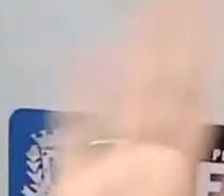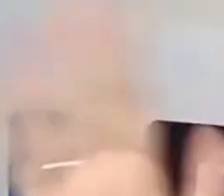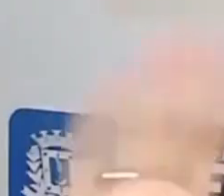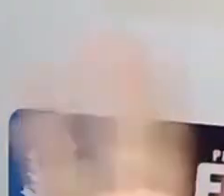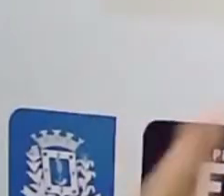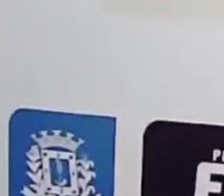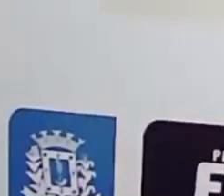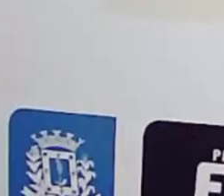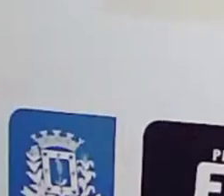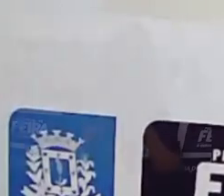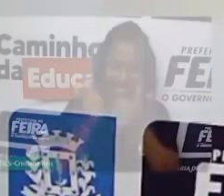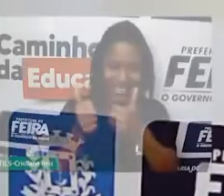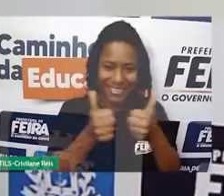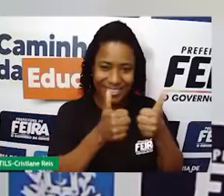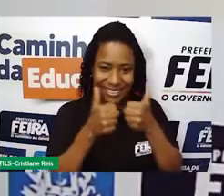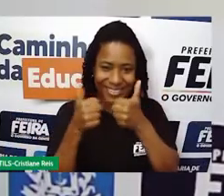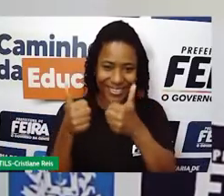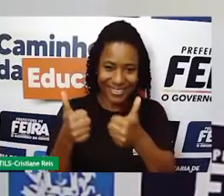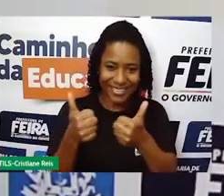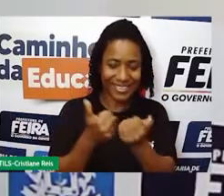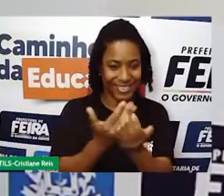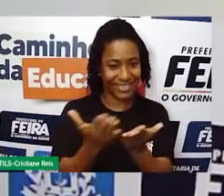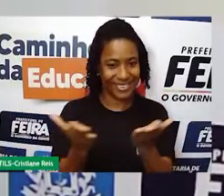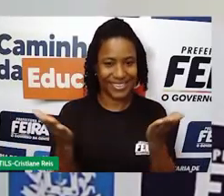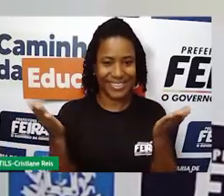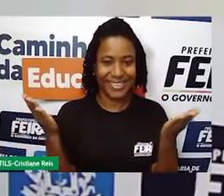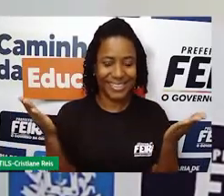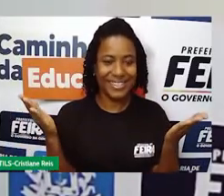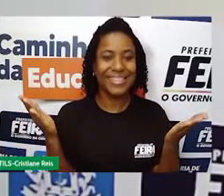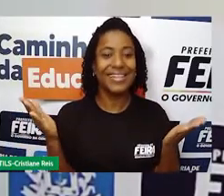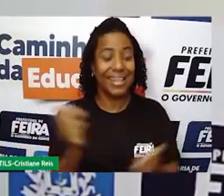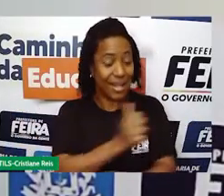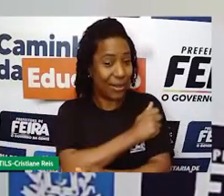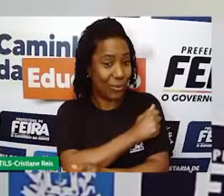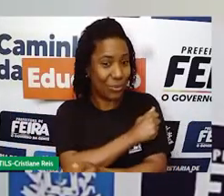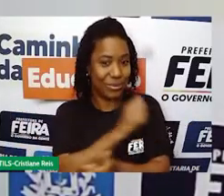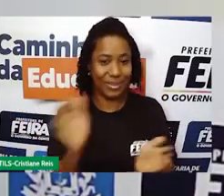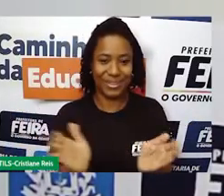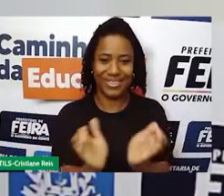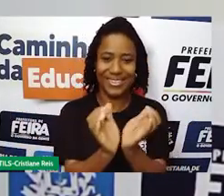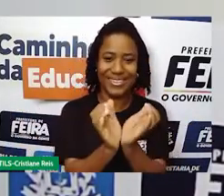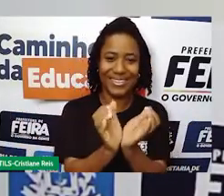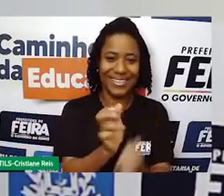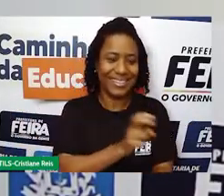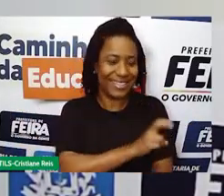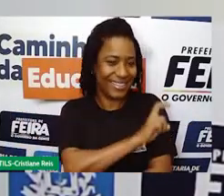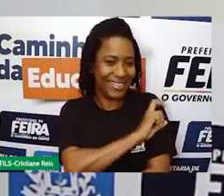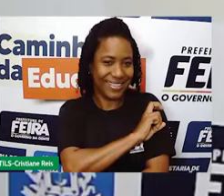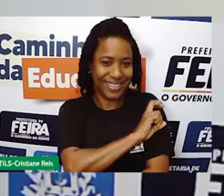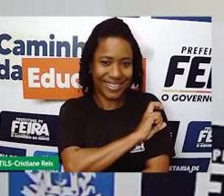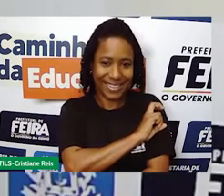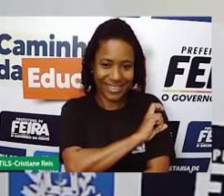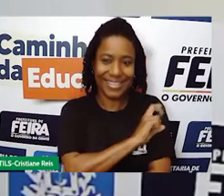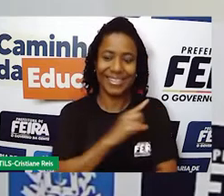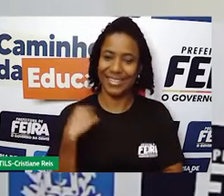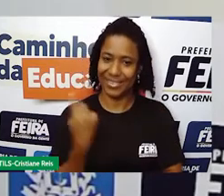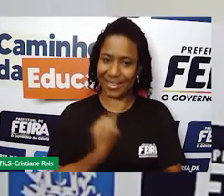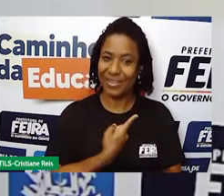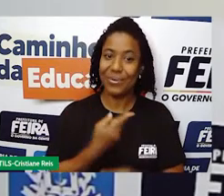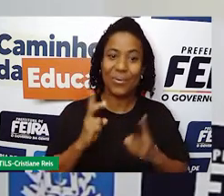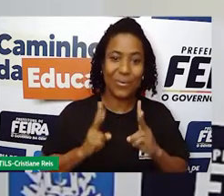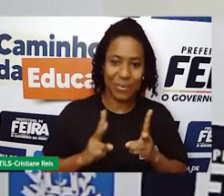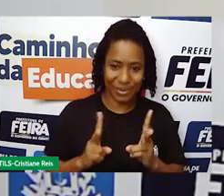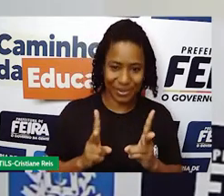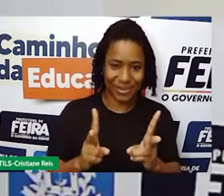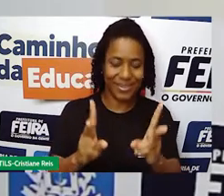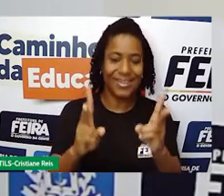Olá, meninos e meninas do quinto ano! E aí vamos continuar, não é? Com as nossas